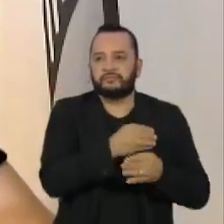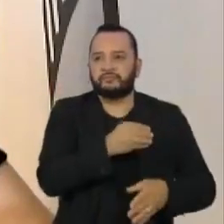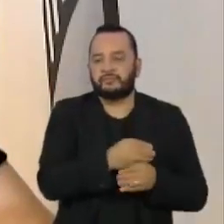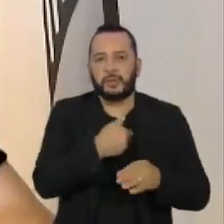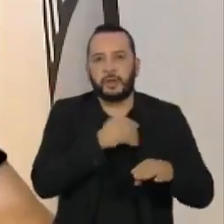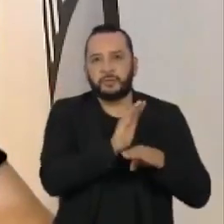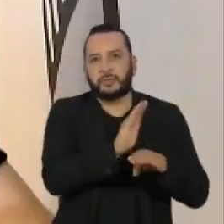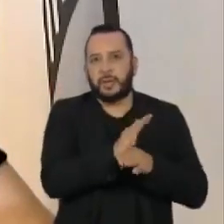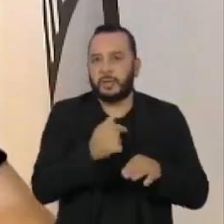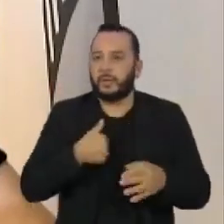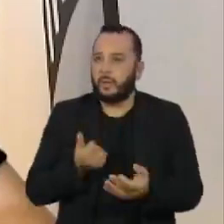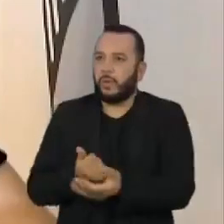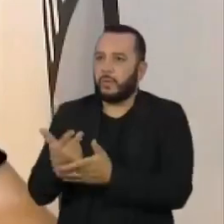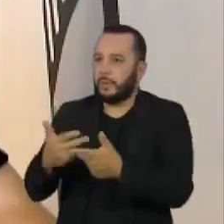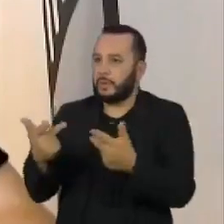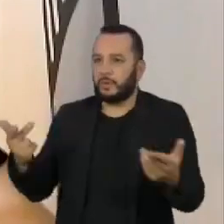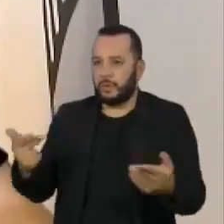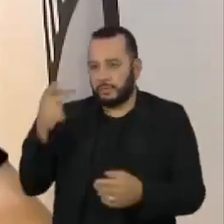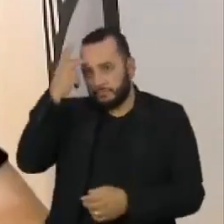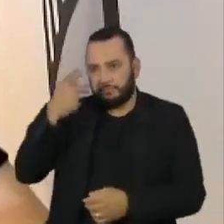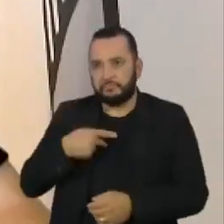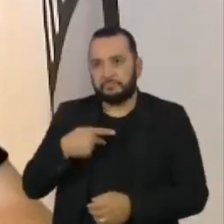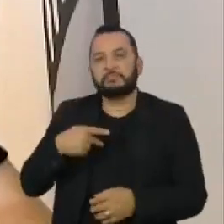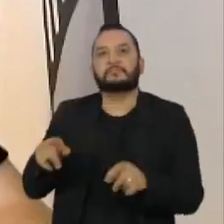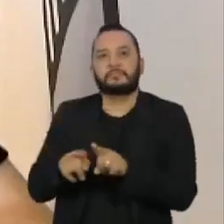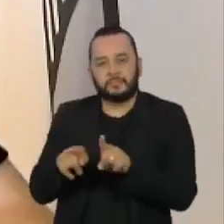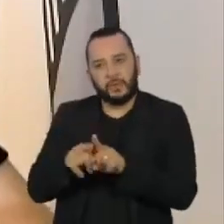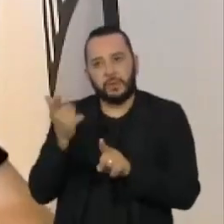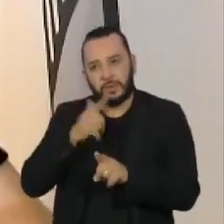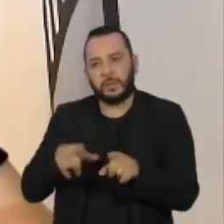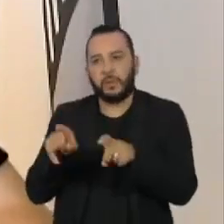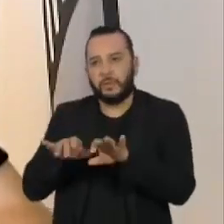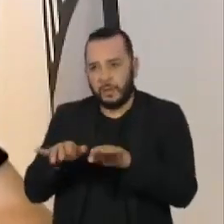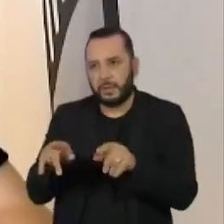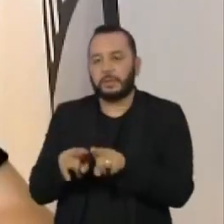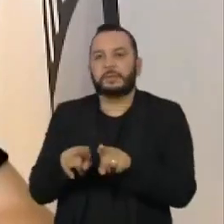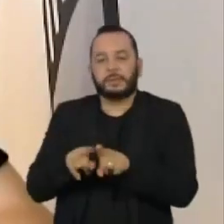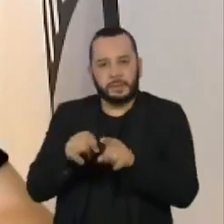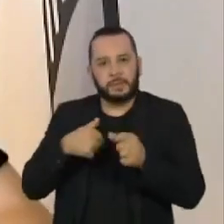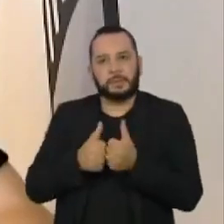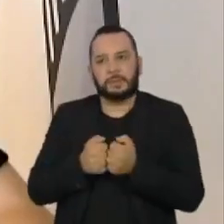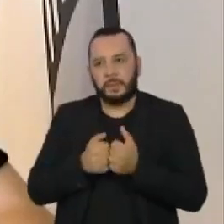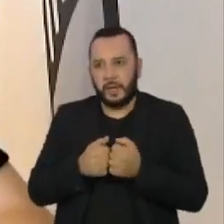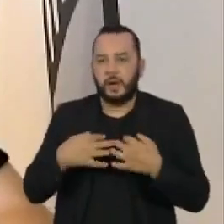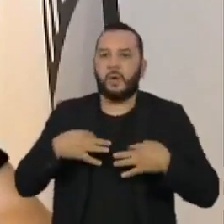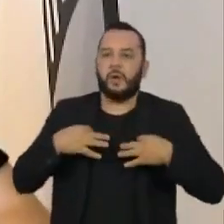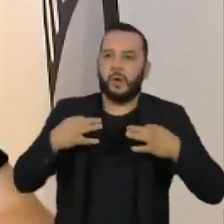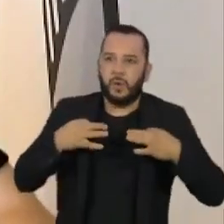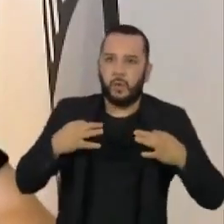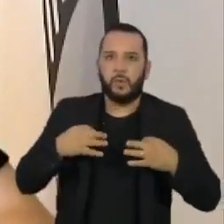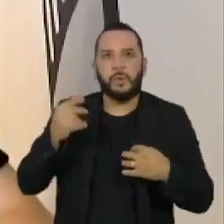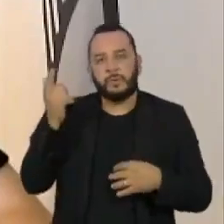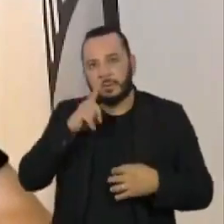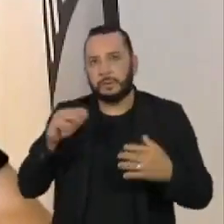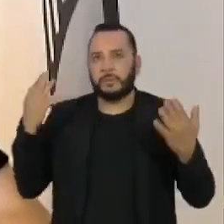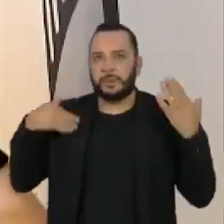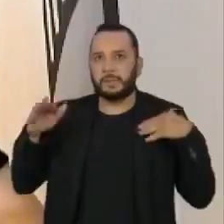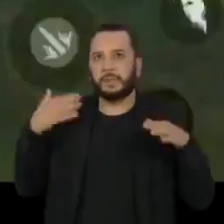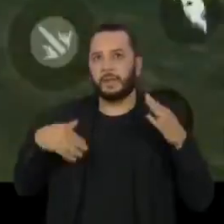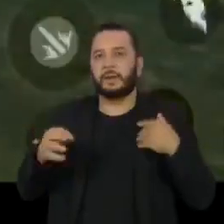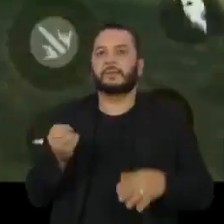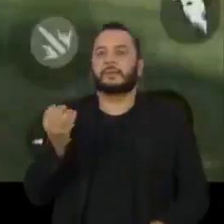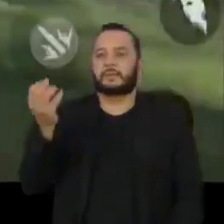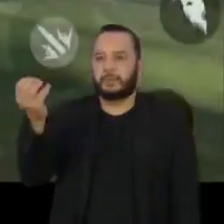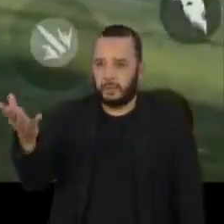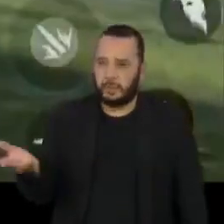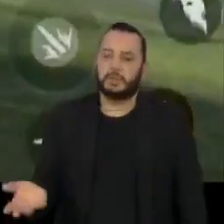comprar as minhas coisas sem pedir para ela. Consigo comprar um computador, consigo comprar um celular bom, roupas, consigo sair, viajar.